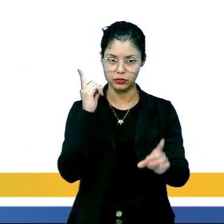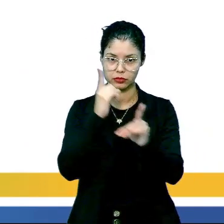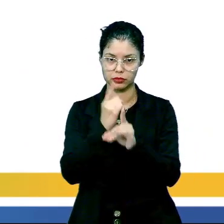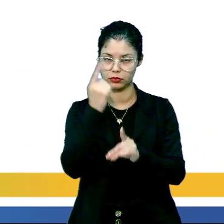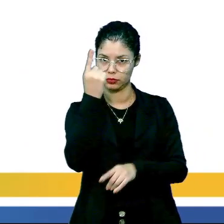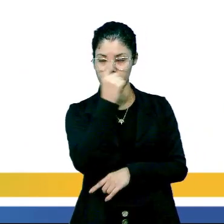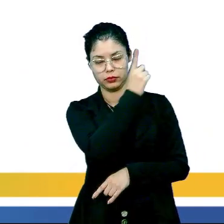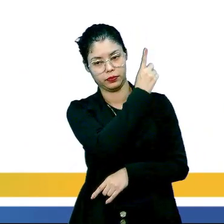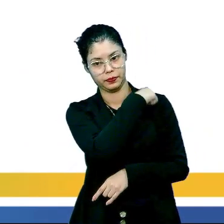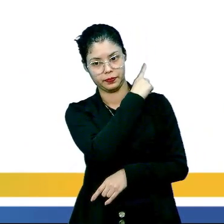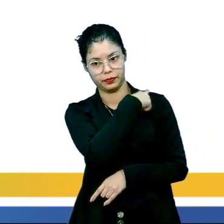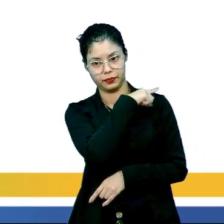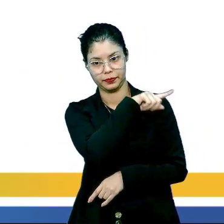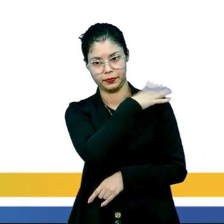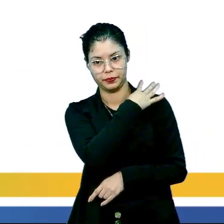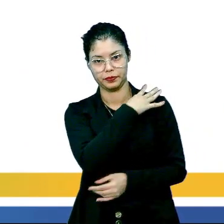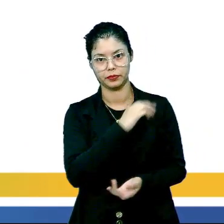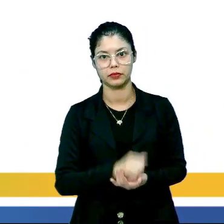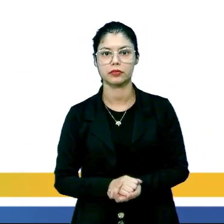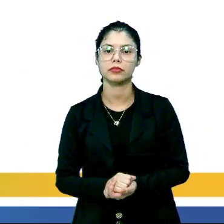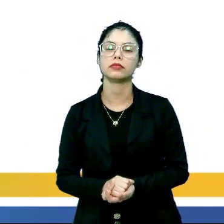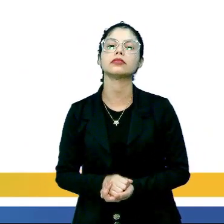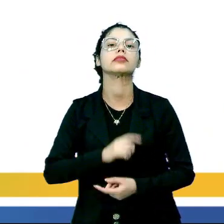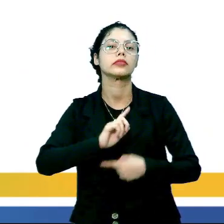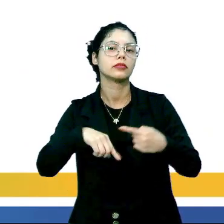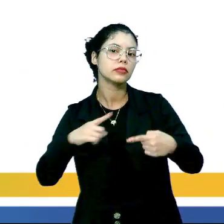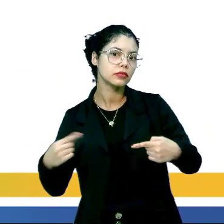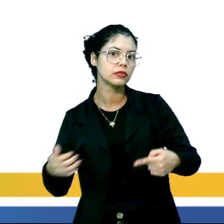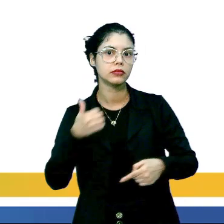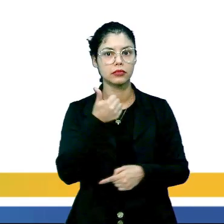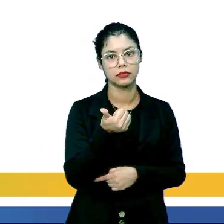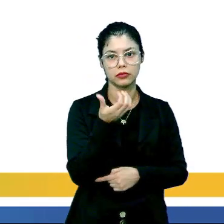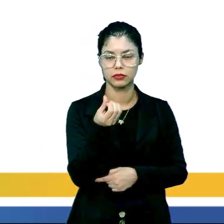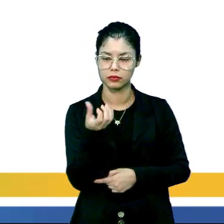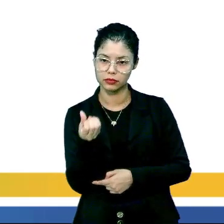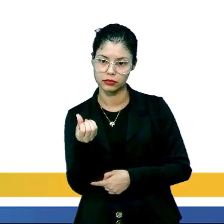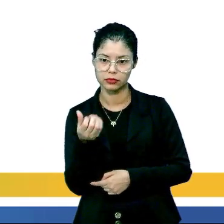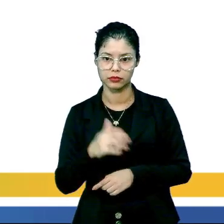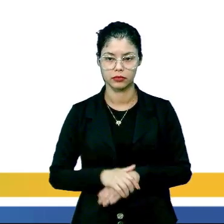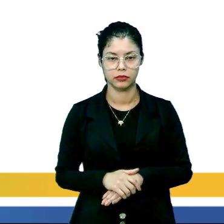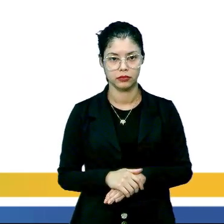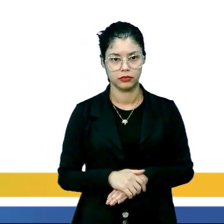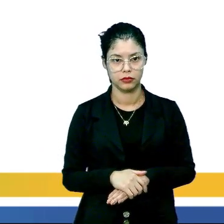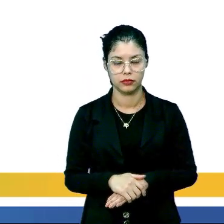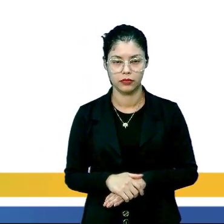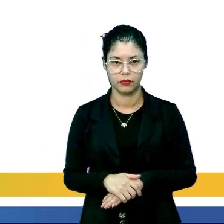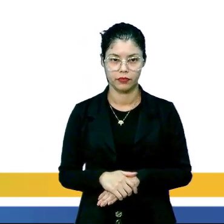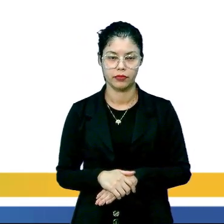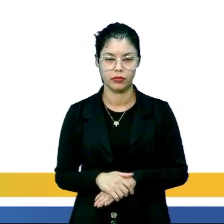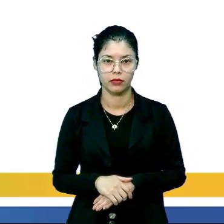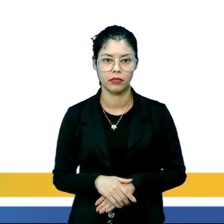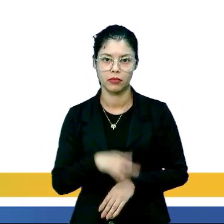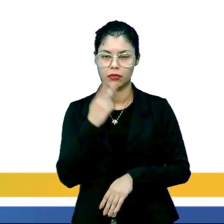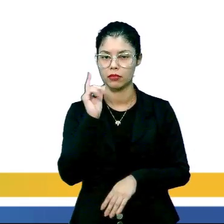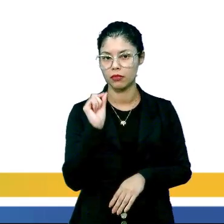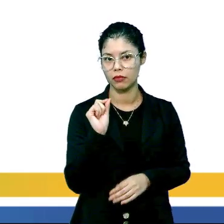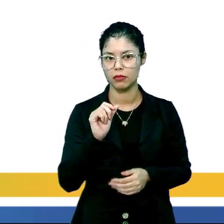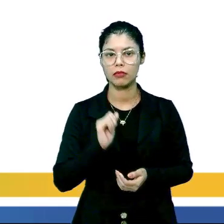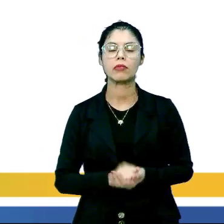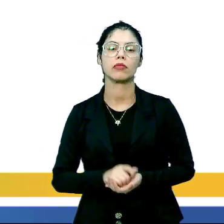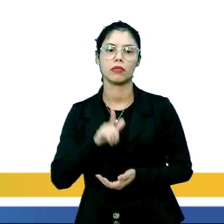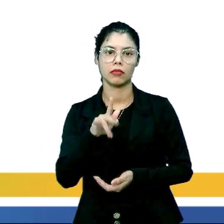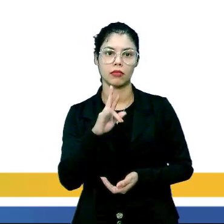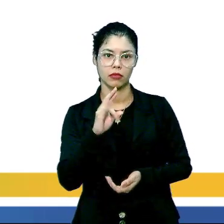livro 1, né? Aquele livro da prova Enem, do Farias de Brito. É a questão Enem, da página 166. A questão diz o seguinte, ó.